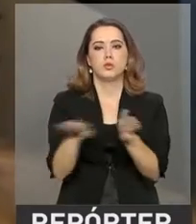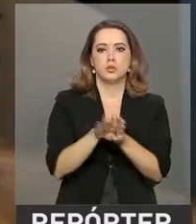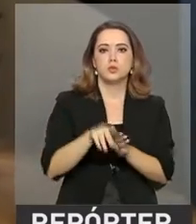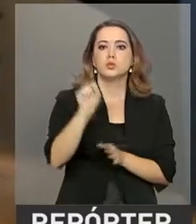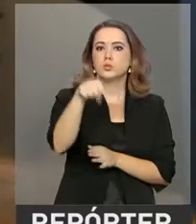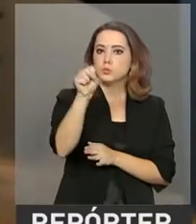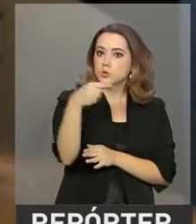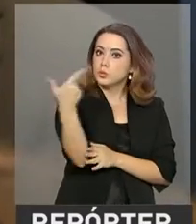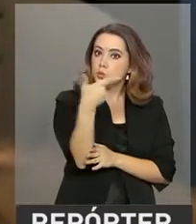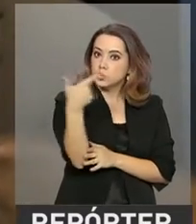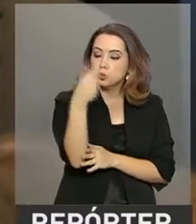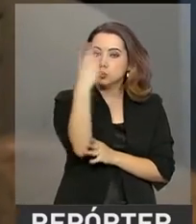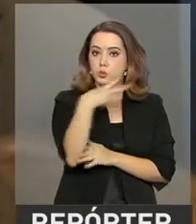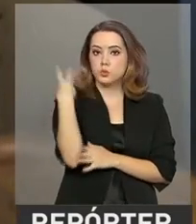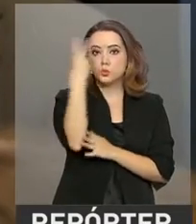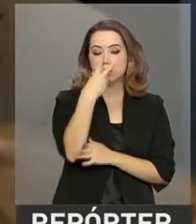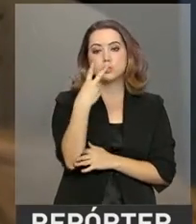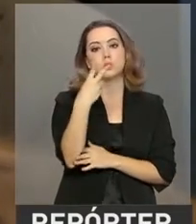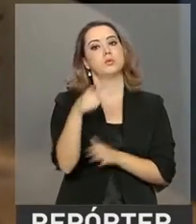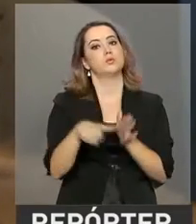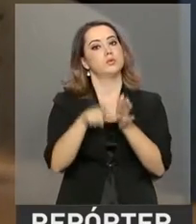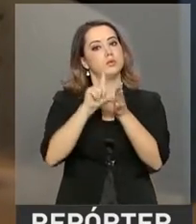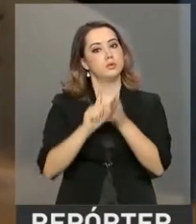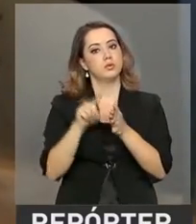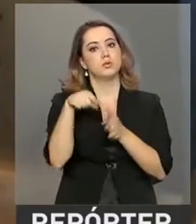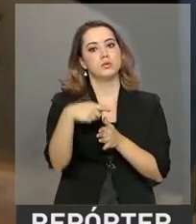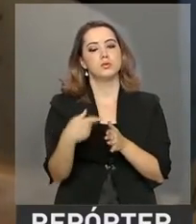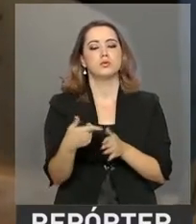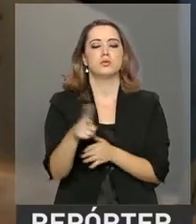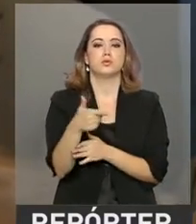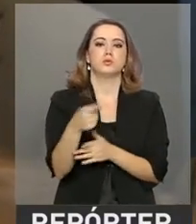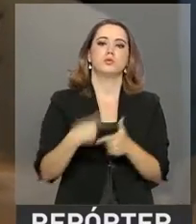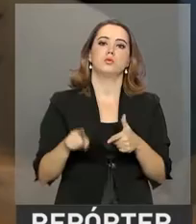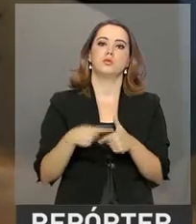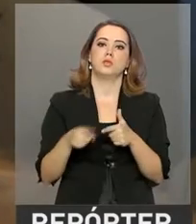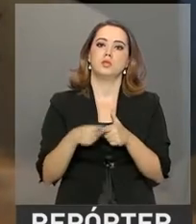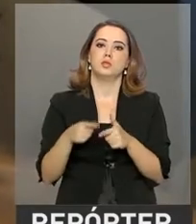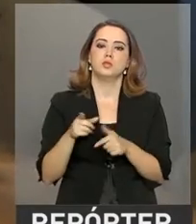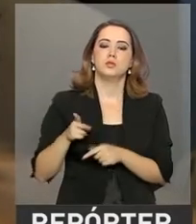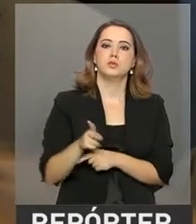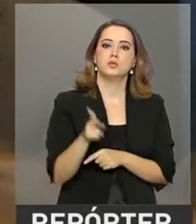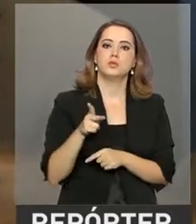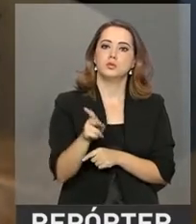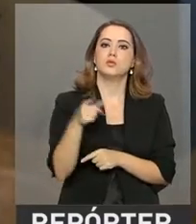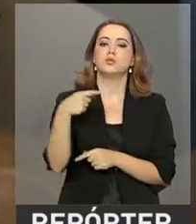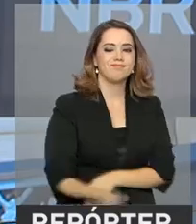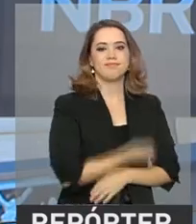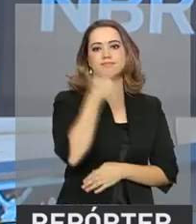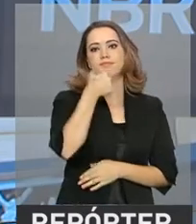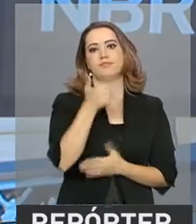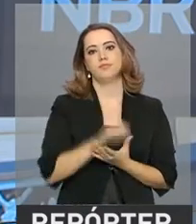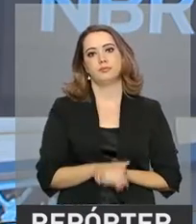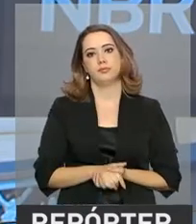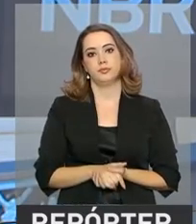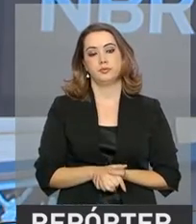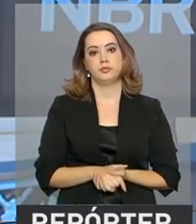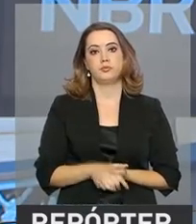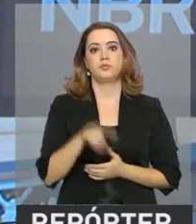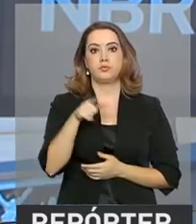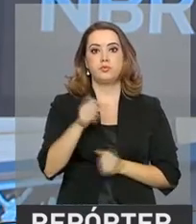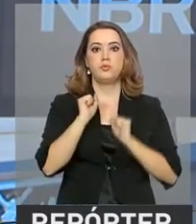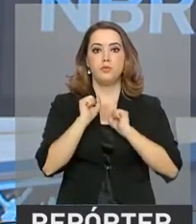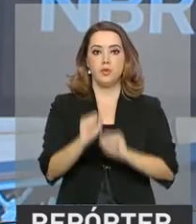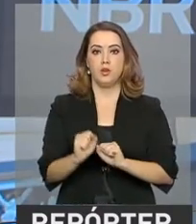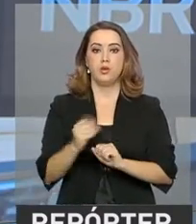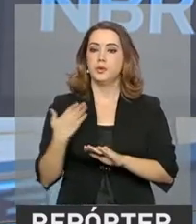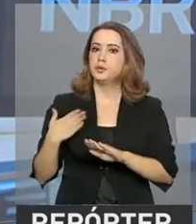antes, para que não haja nenhum tipo de problema e a gente consiga manter esse nível de segurança e de conforto. E pode vir mais